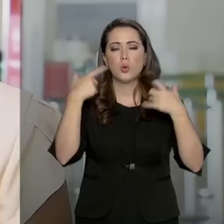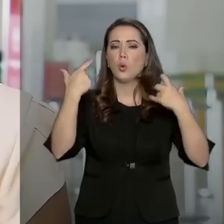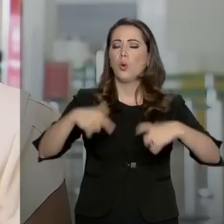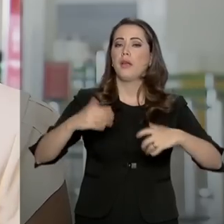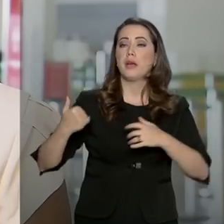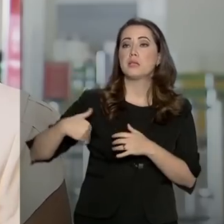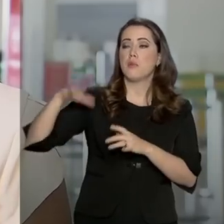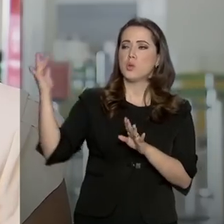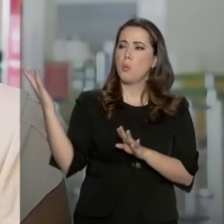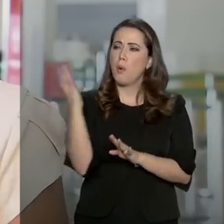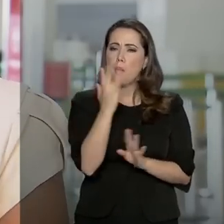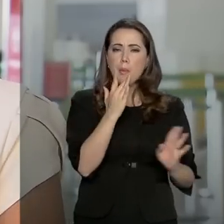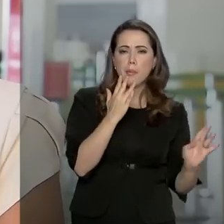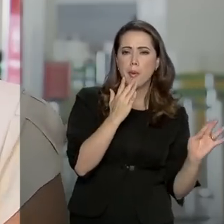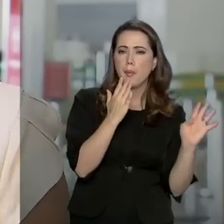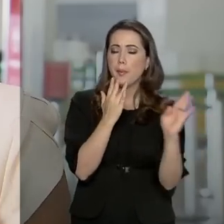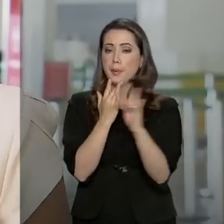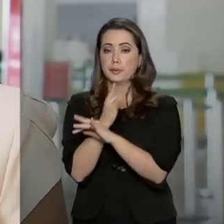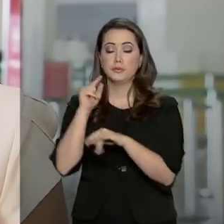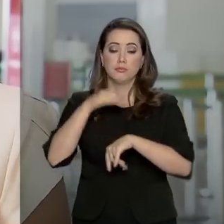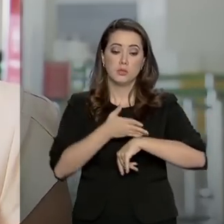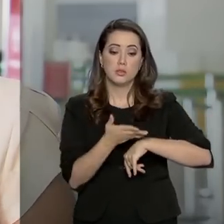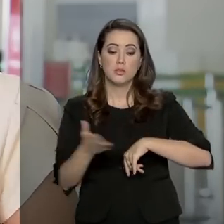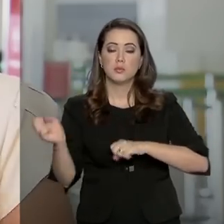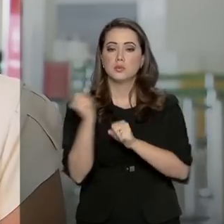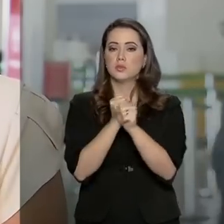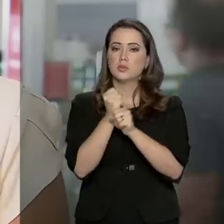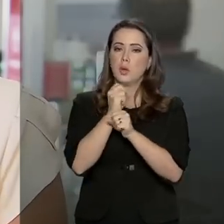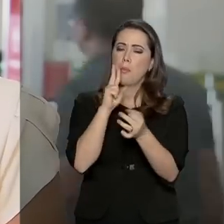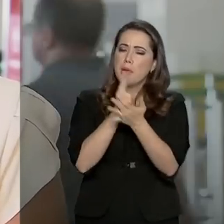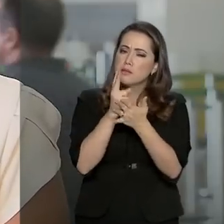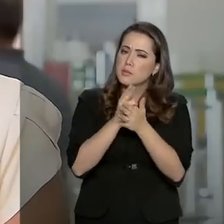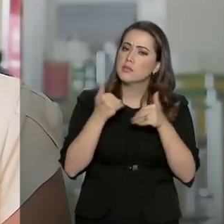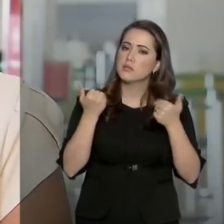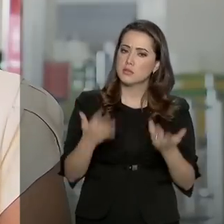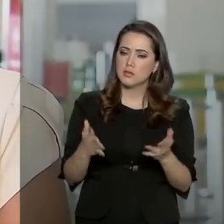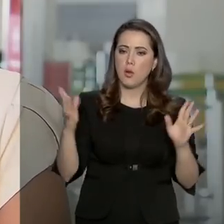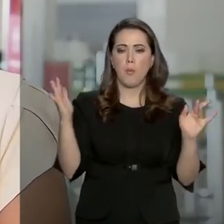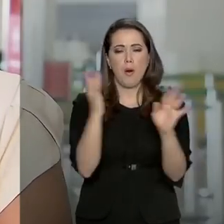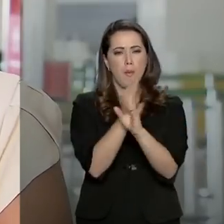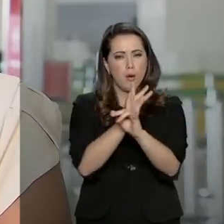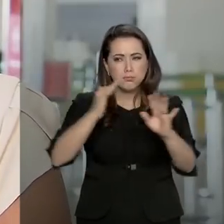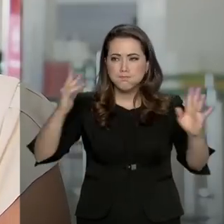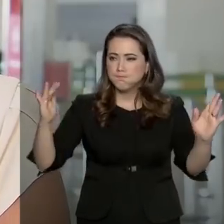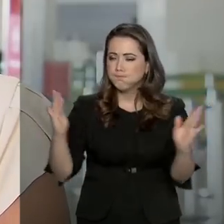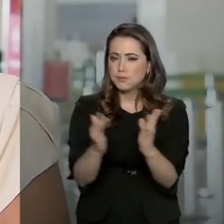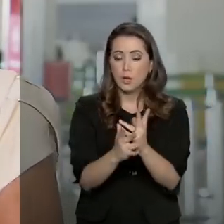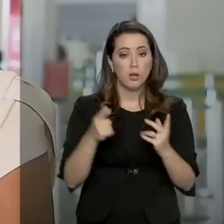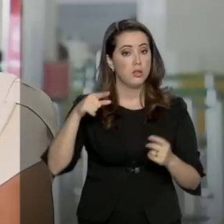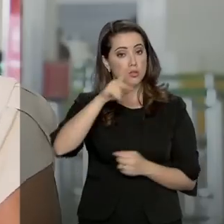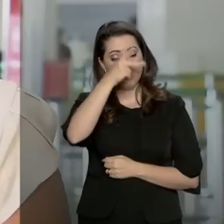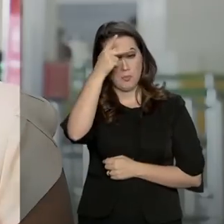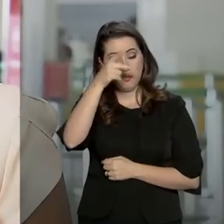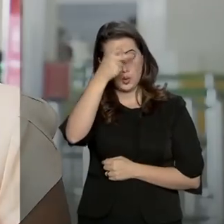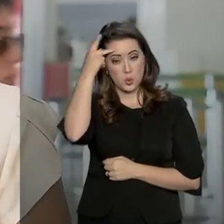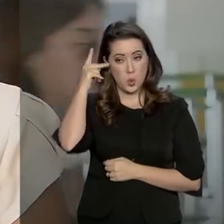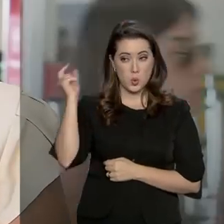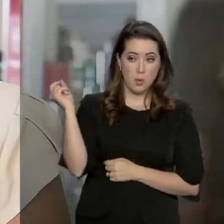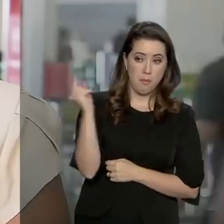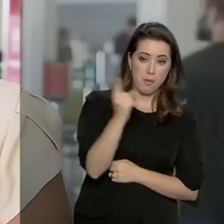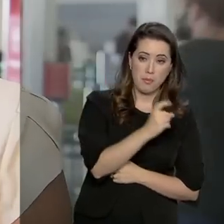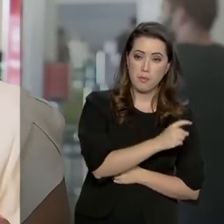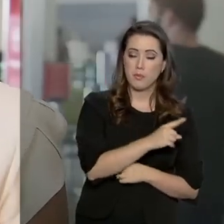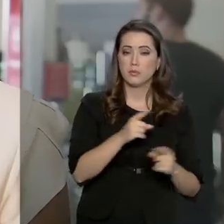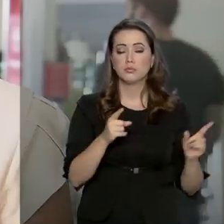os mais movimentados do país nesta época do ano. Mesmo assim, a movimentação foi intensa nesses dias e as companhias